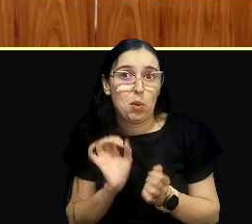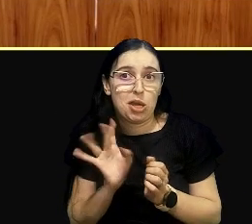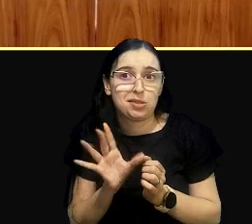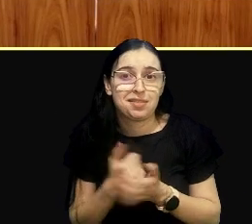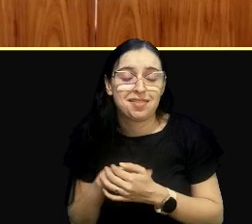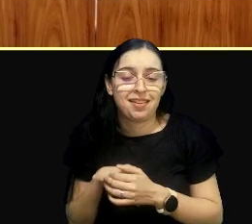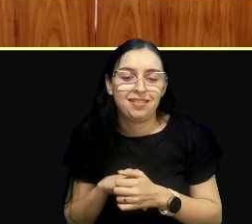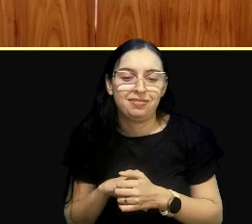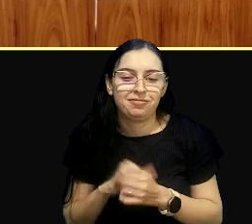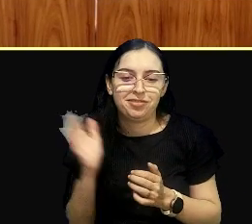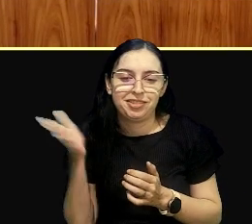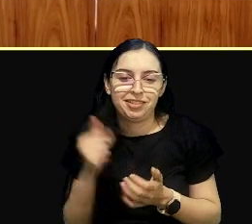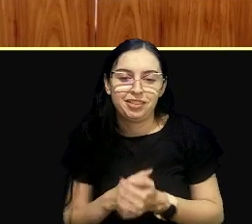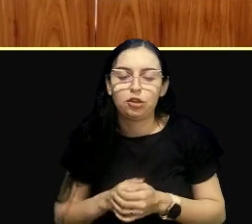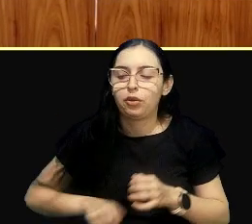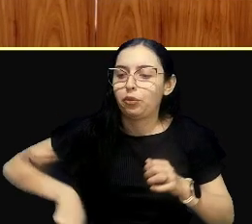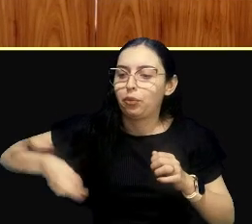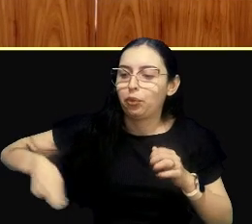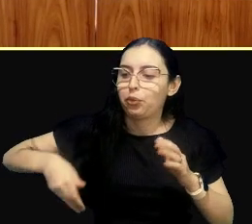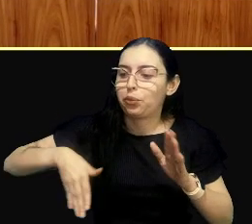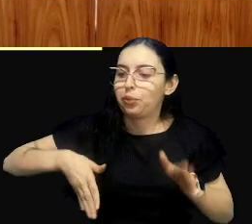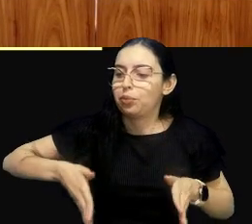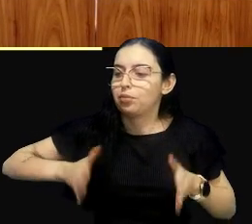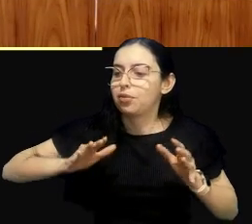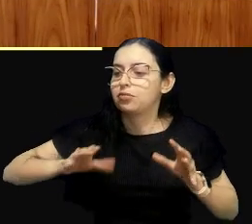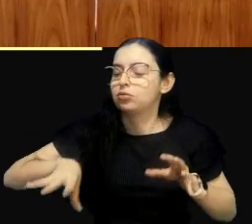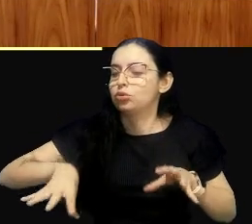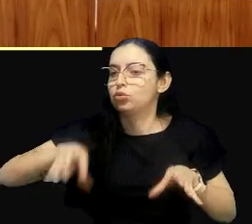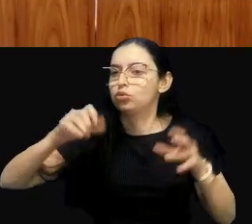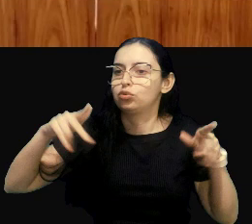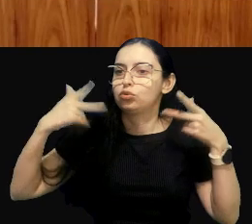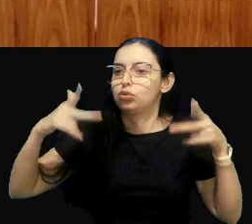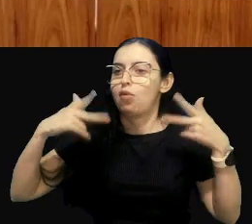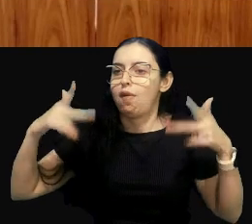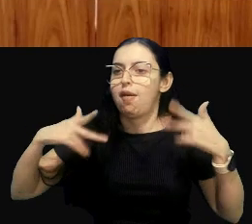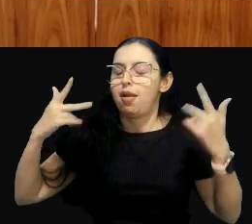Já começa cedo, já fecha o vidro do carro, liga o ar-condicionado no máximo,